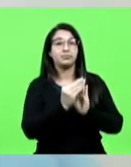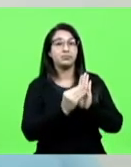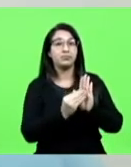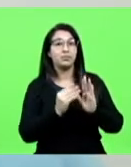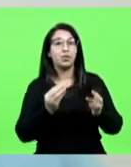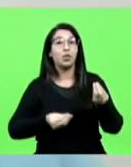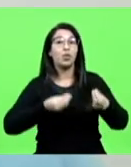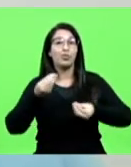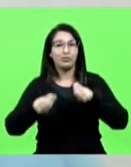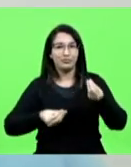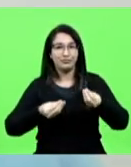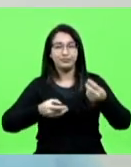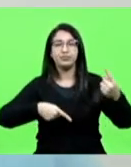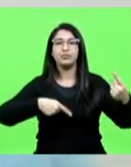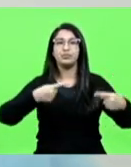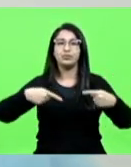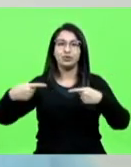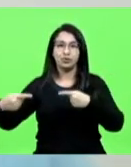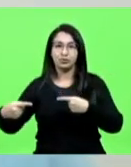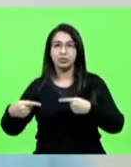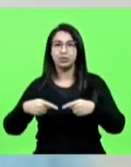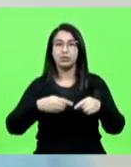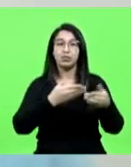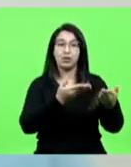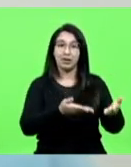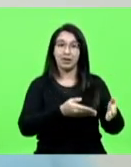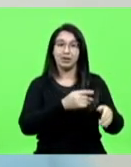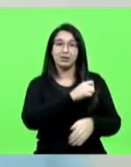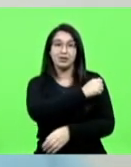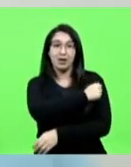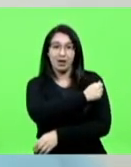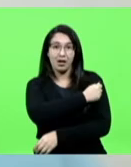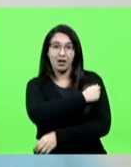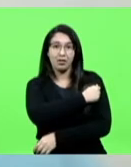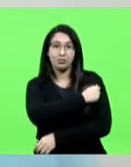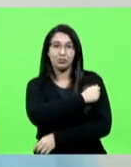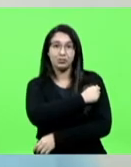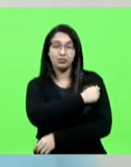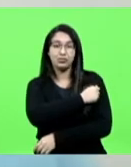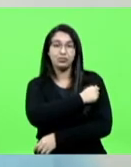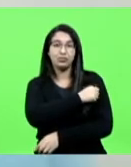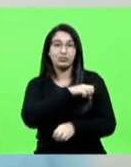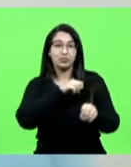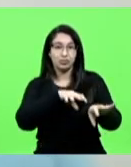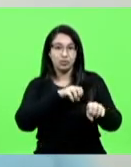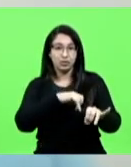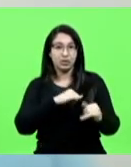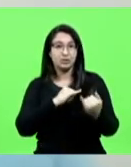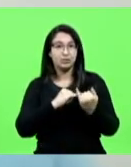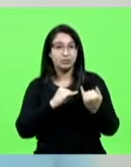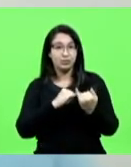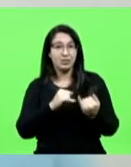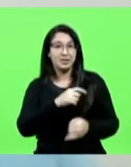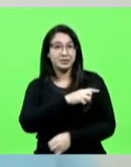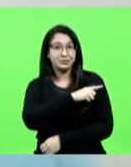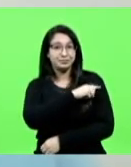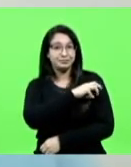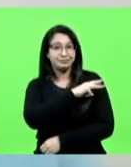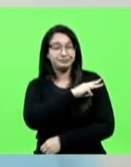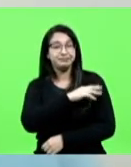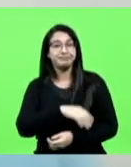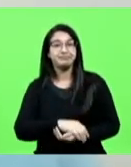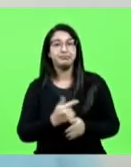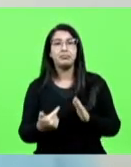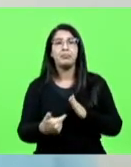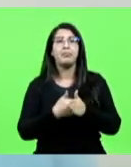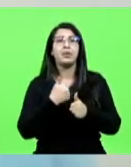discussão com estudantes do ensino médio, e eu perguntei, perguntei não, eles me perguntaram sobre um evento que ia ter